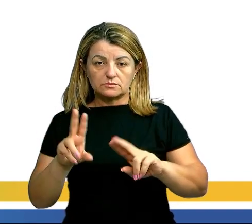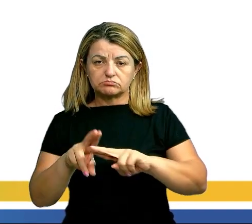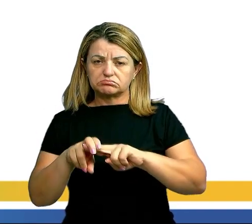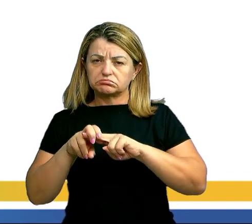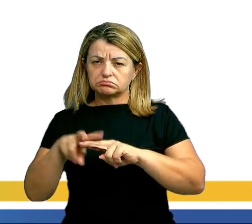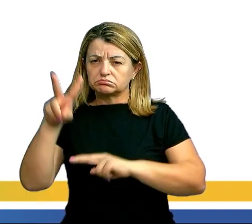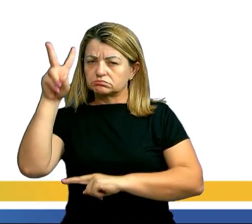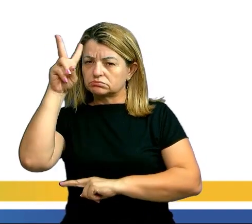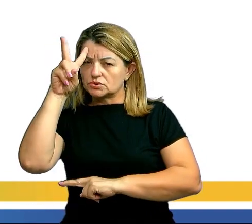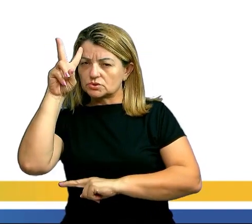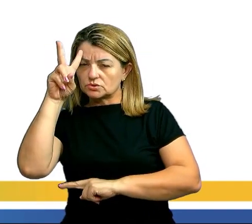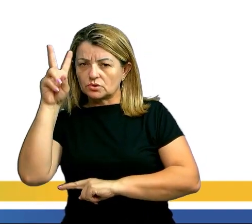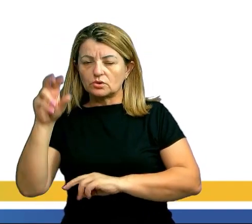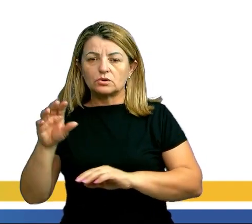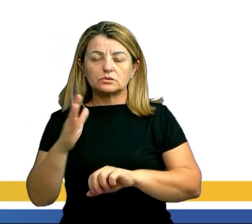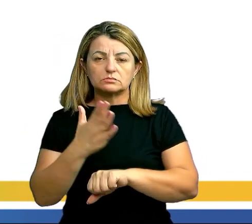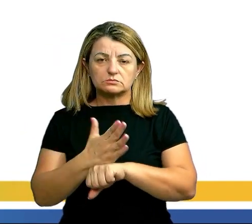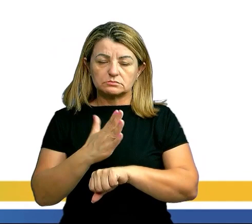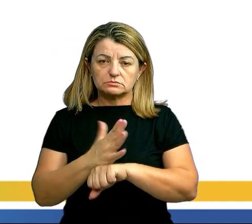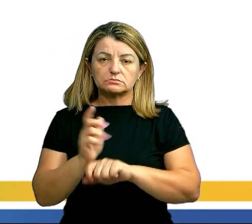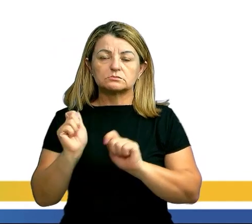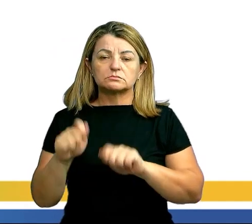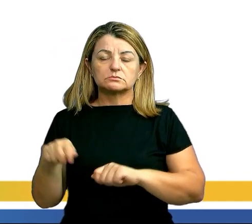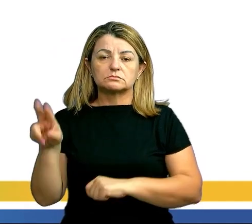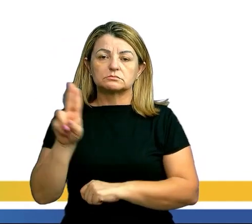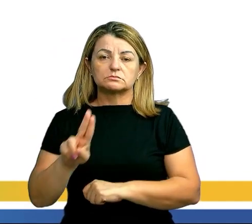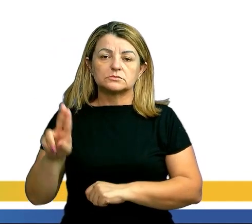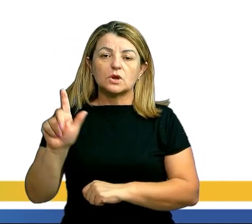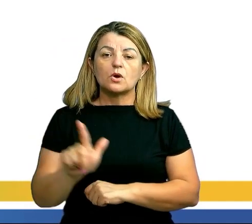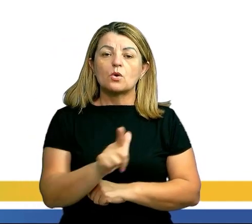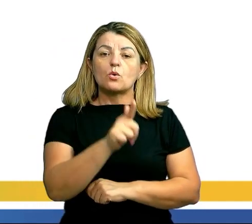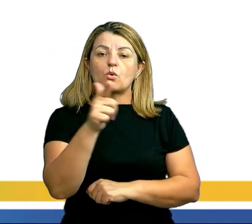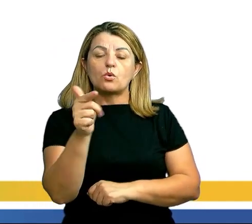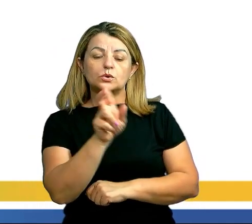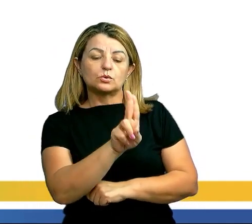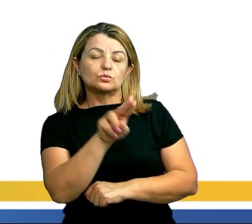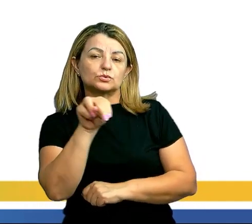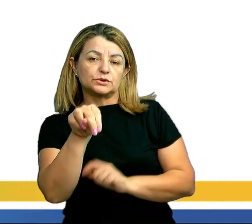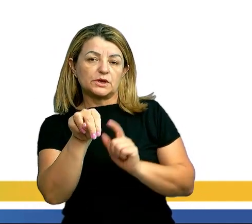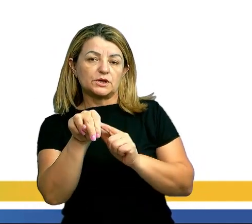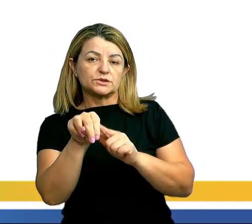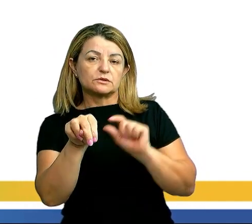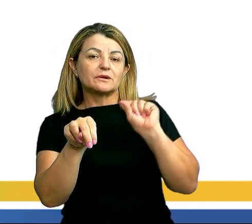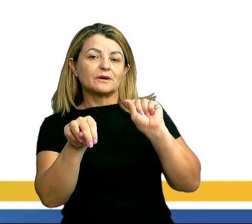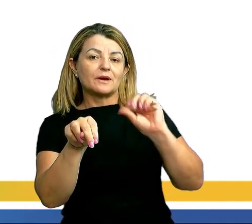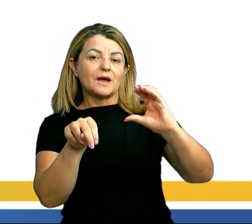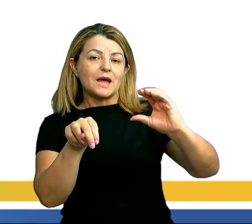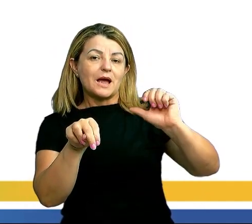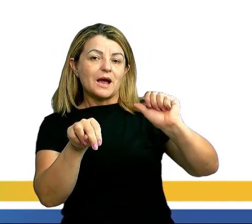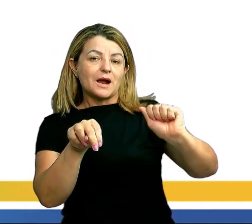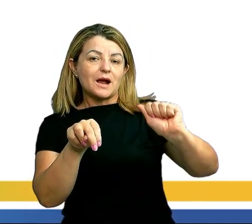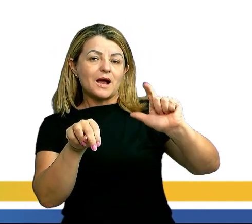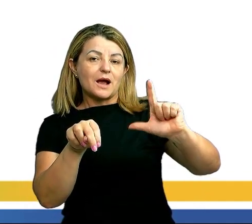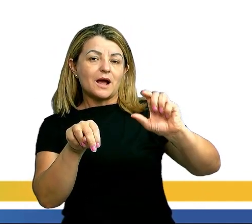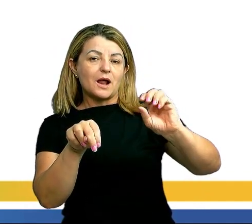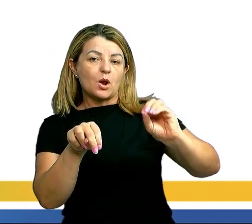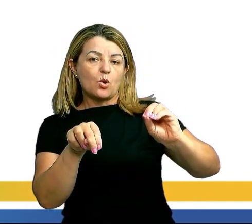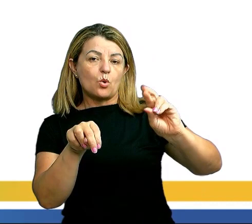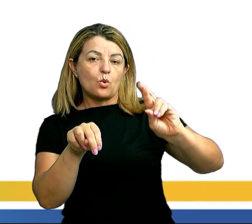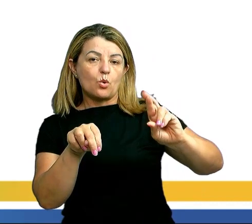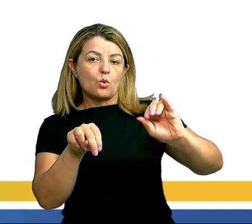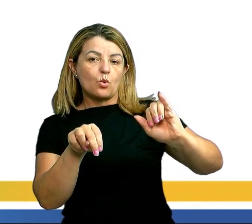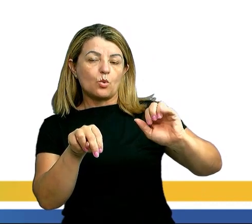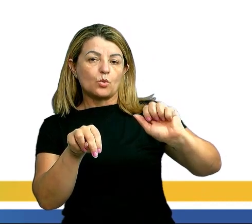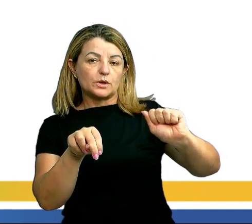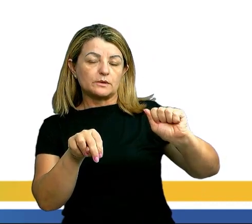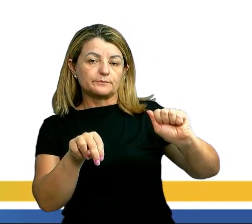históricos e práticos, também podemos usar outra unidade, que é a caloria. Quando falamos em caloria, associamos